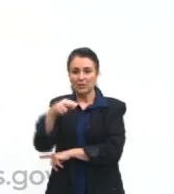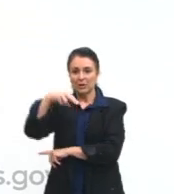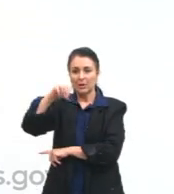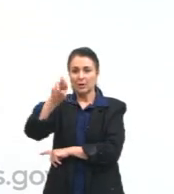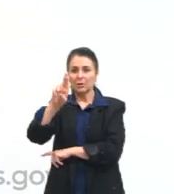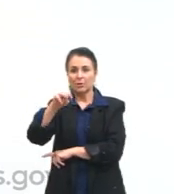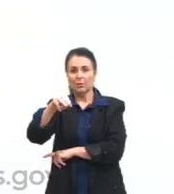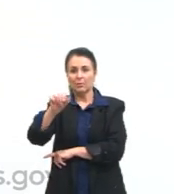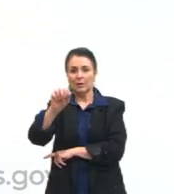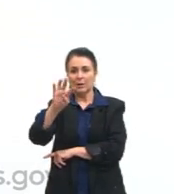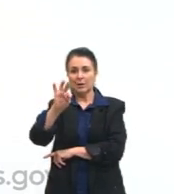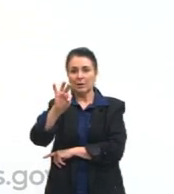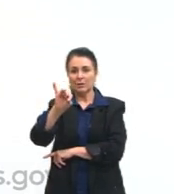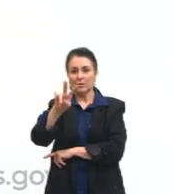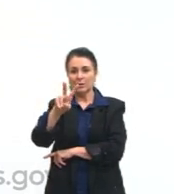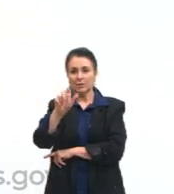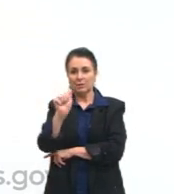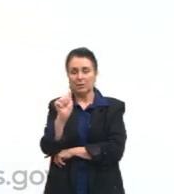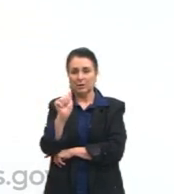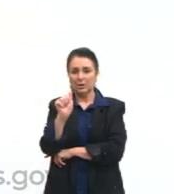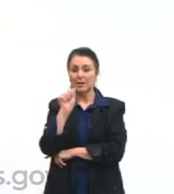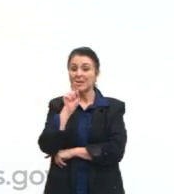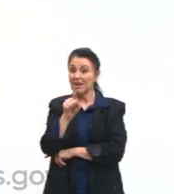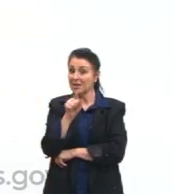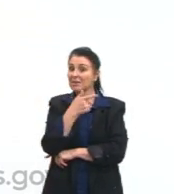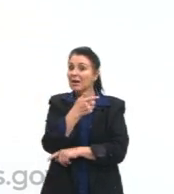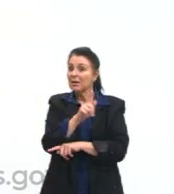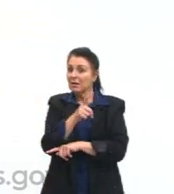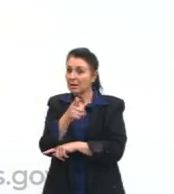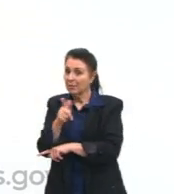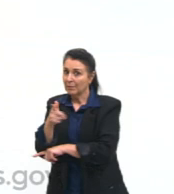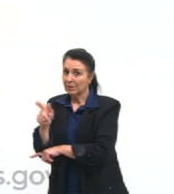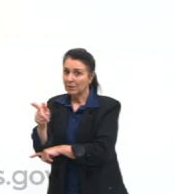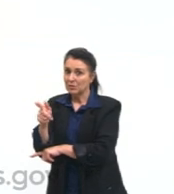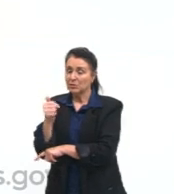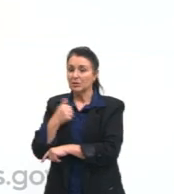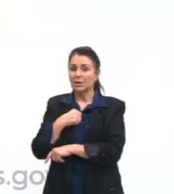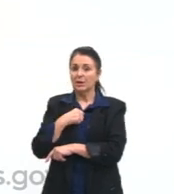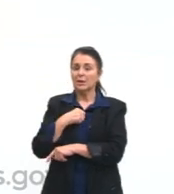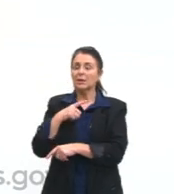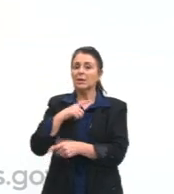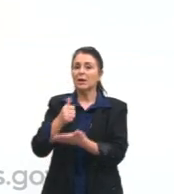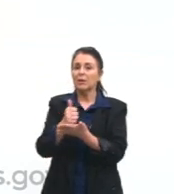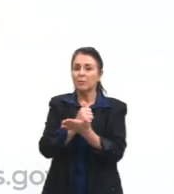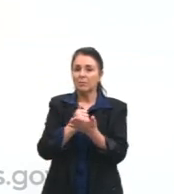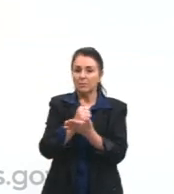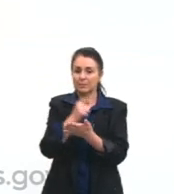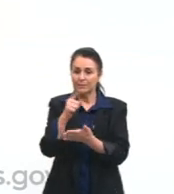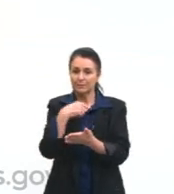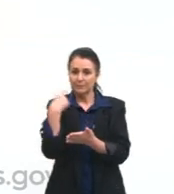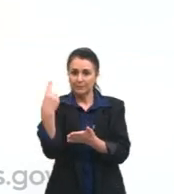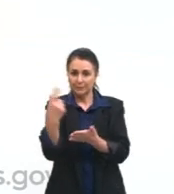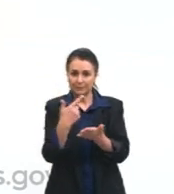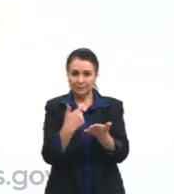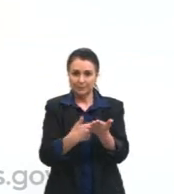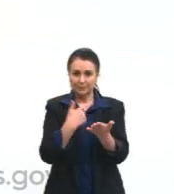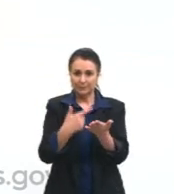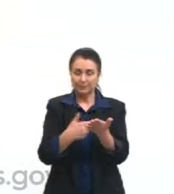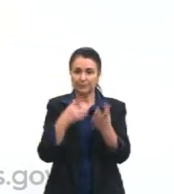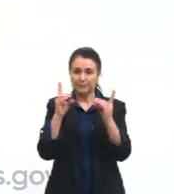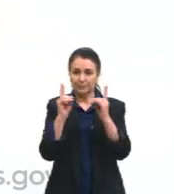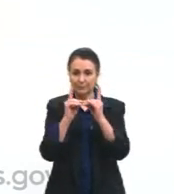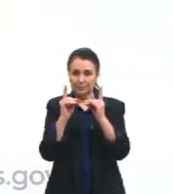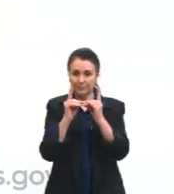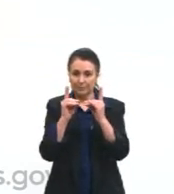gramática tradicional, ela vai ser a base para os nossos livros didáticos. É através